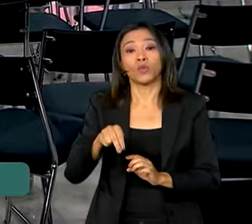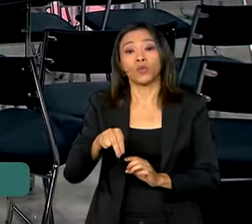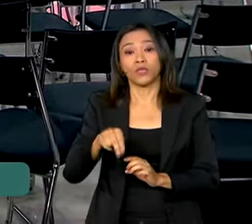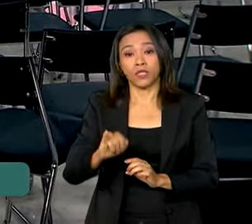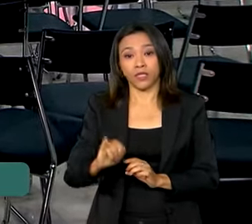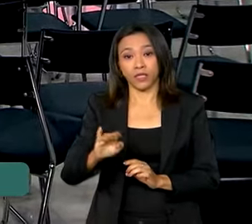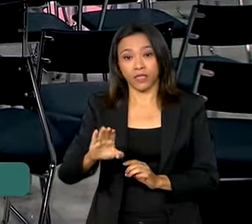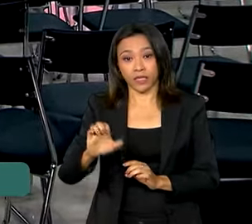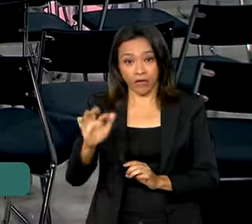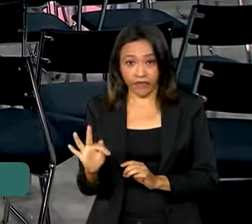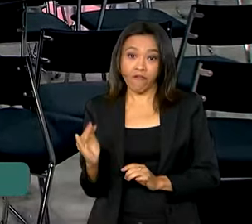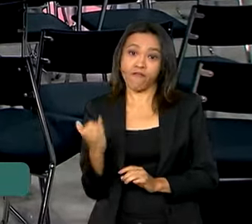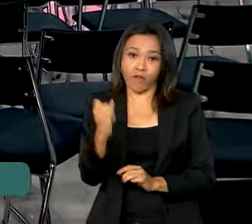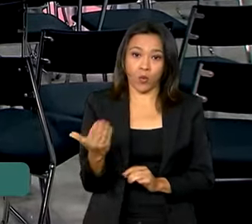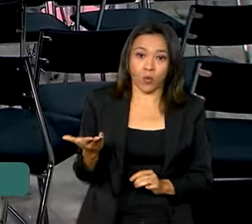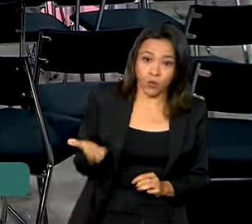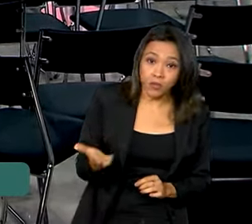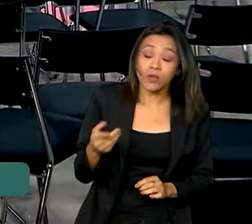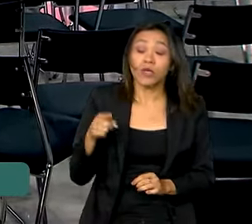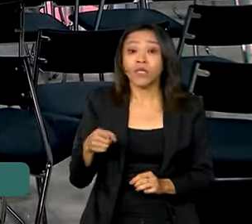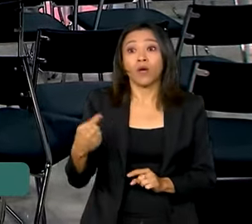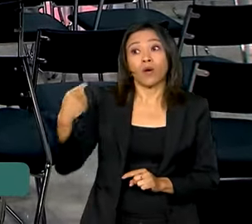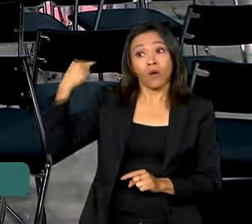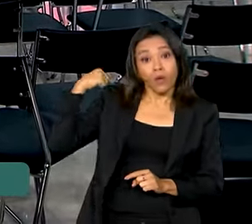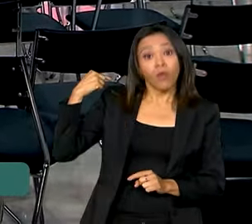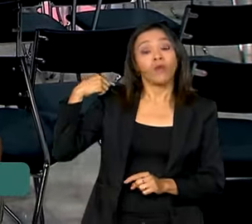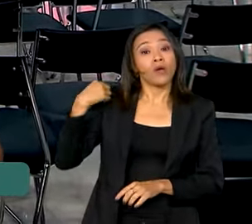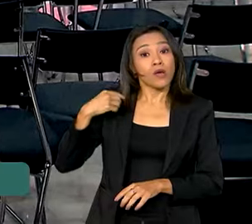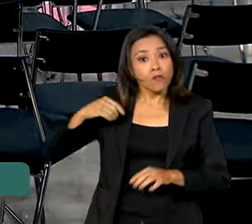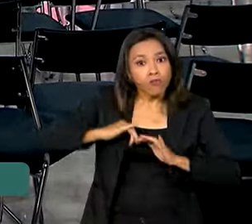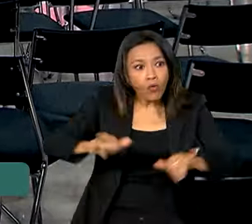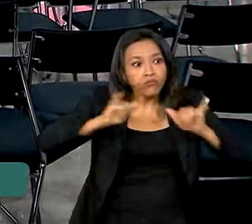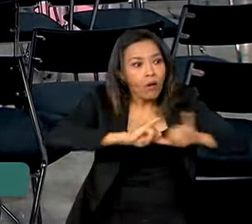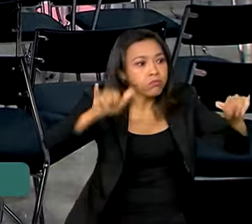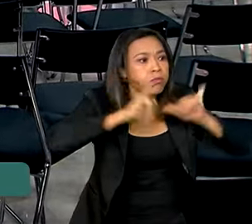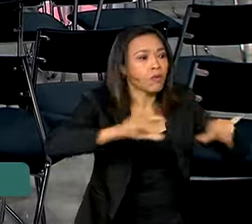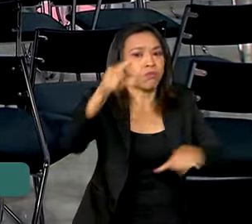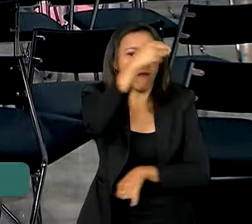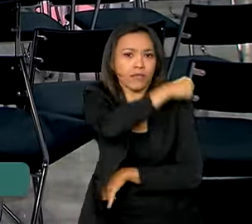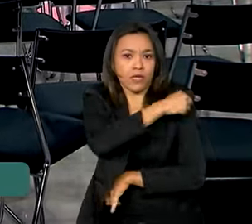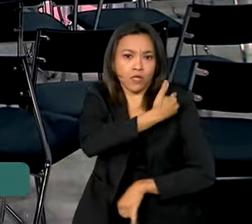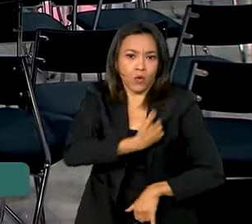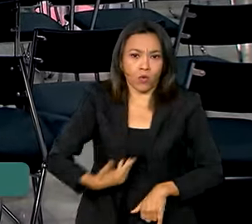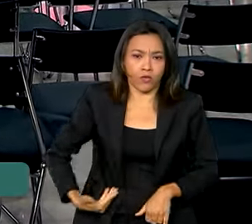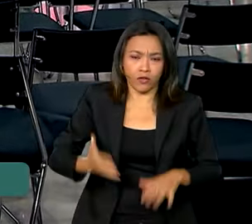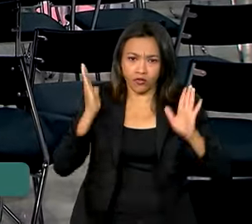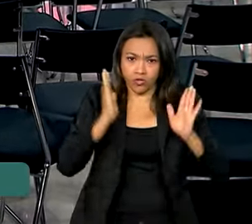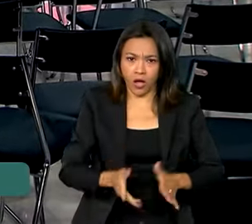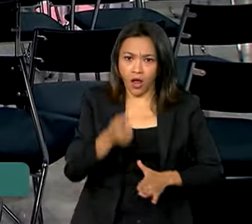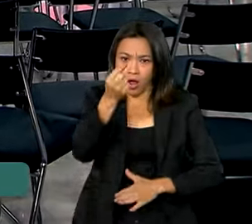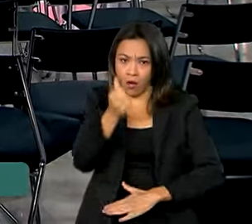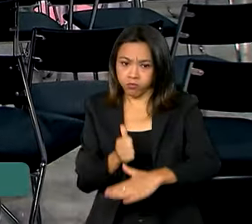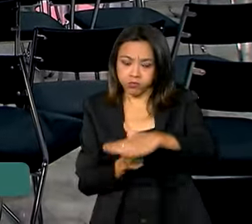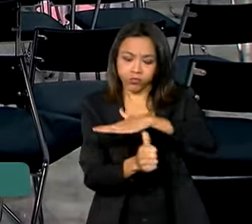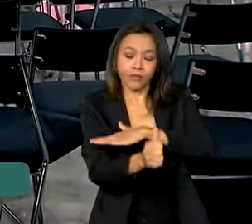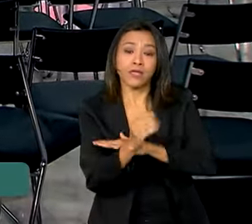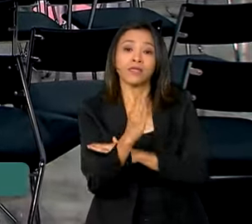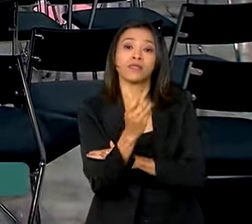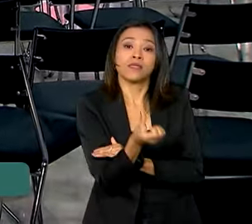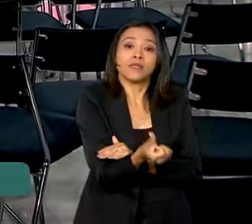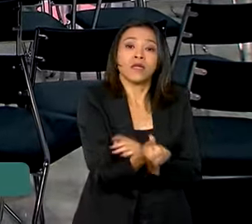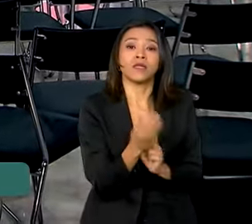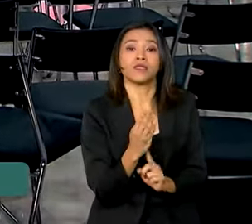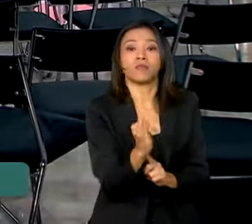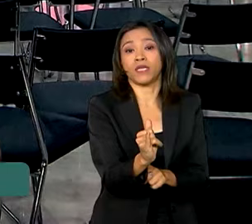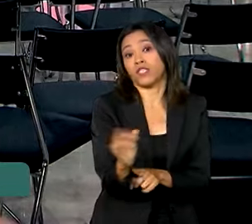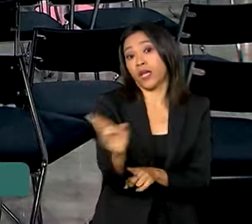o governo federal deu início a um movimento nacional pela vacinação. Foram investidos 6 bilhões de reais